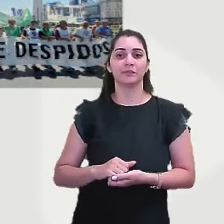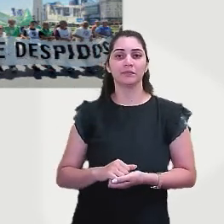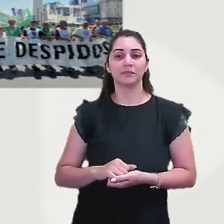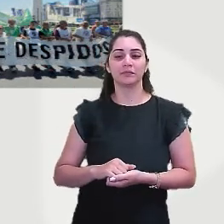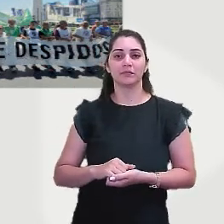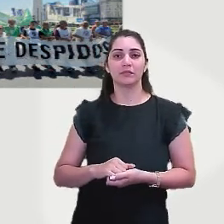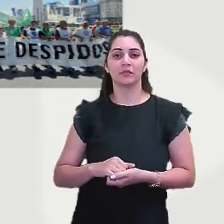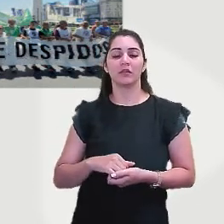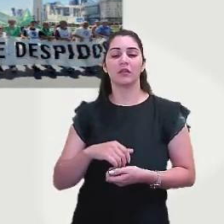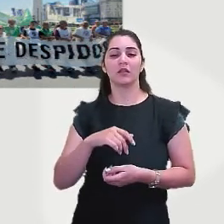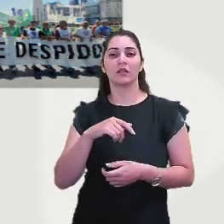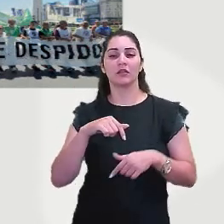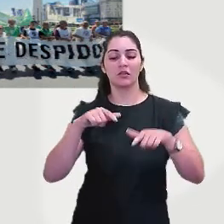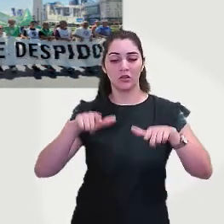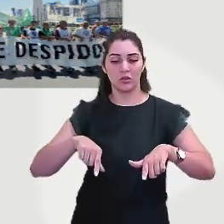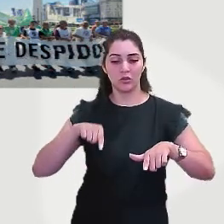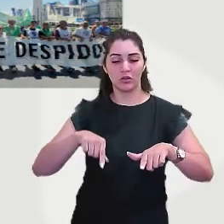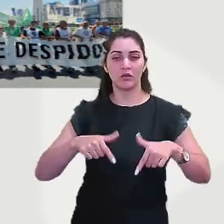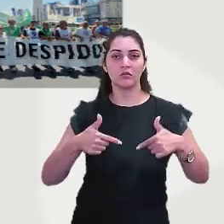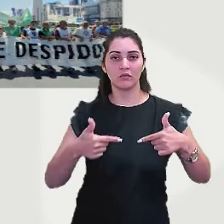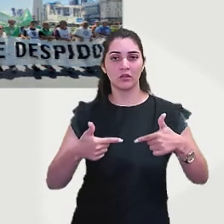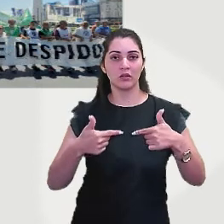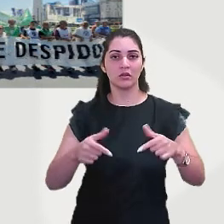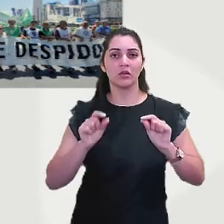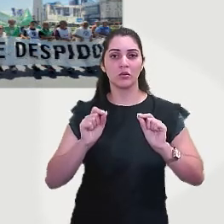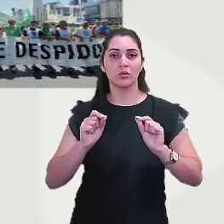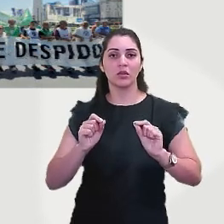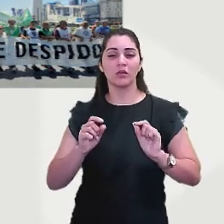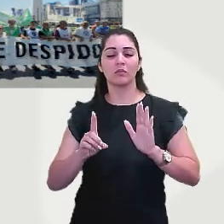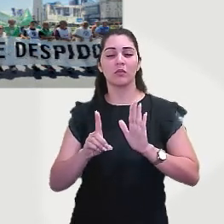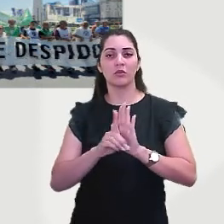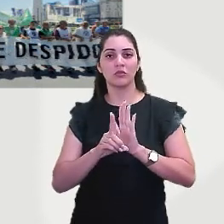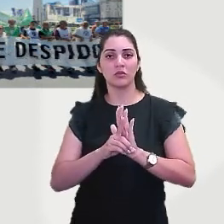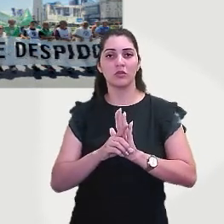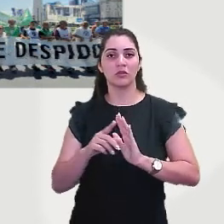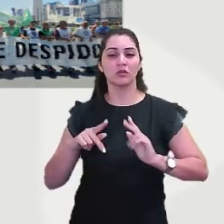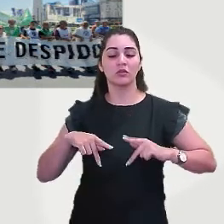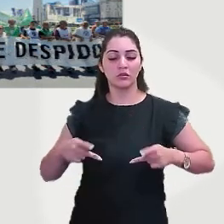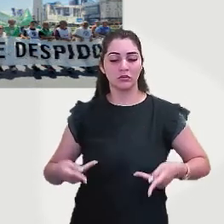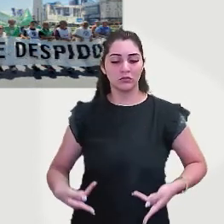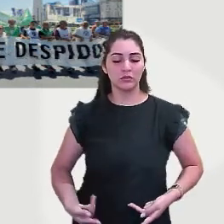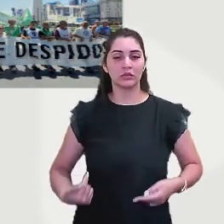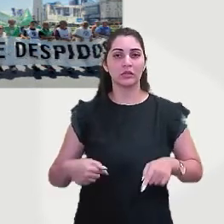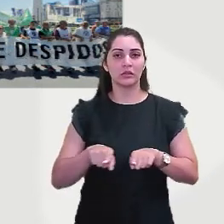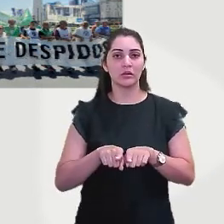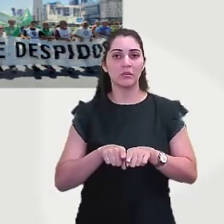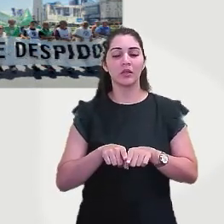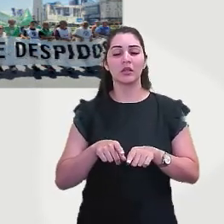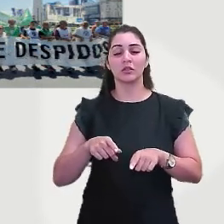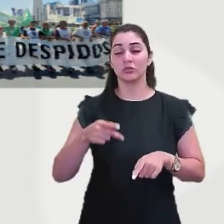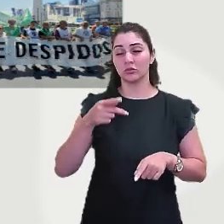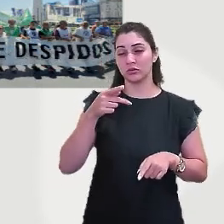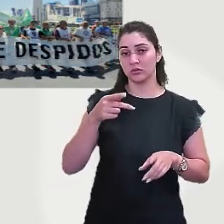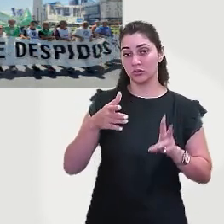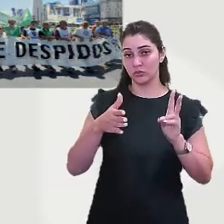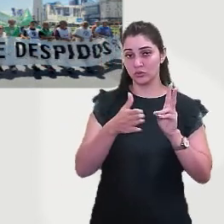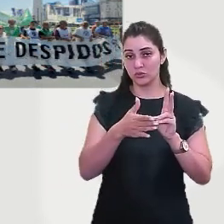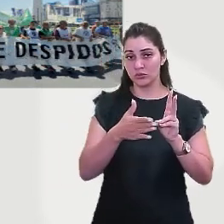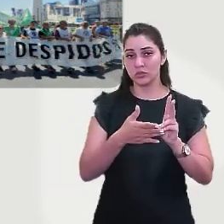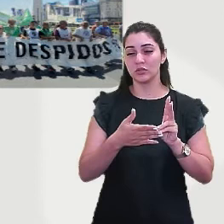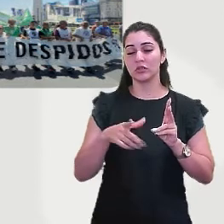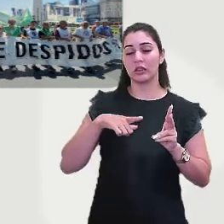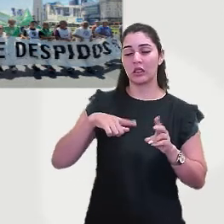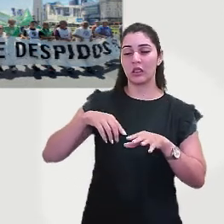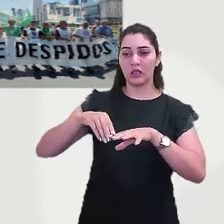as pastorais da terra que vão lutar pelos direitos humanos, a questão dos direitos dos povos indígenas também, A manutenção da sua